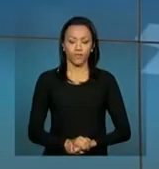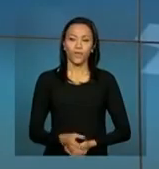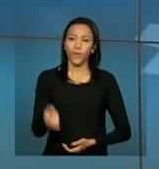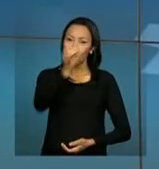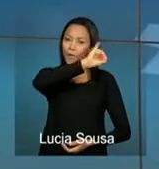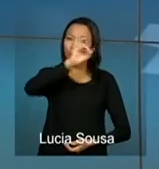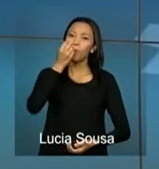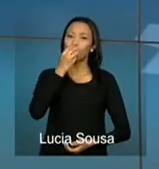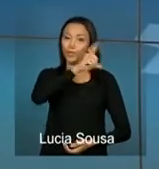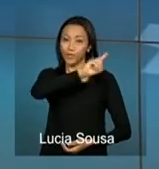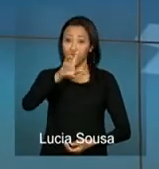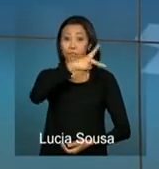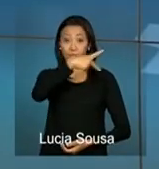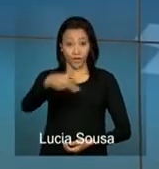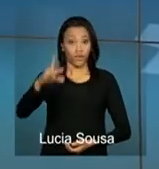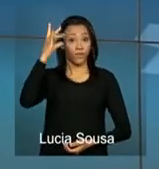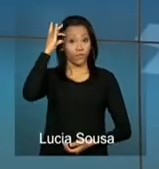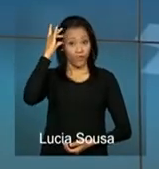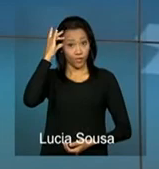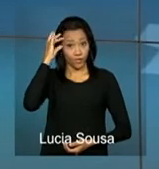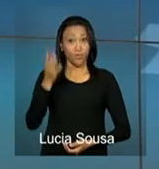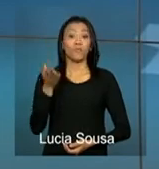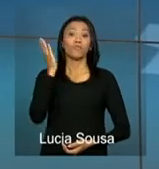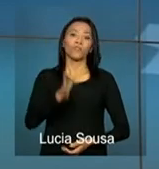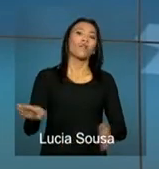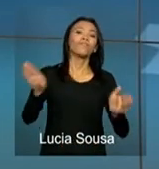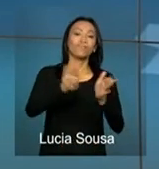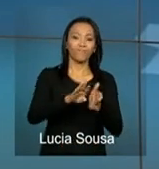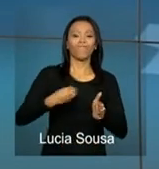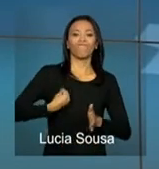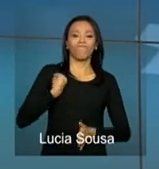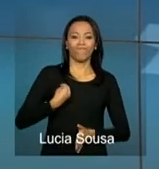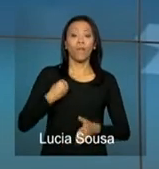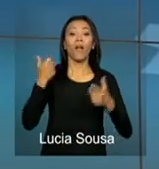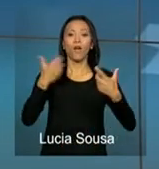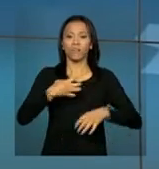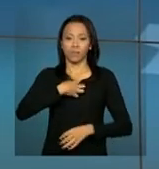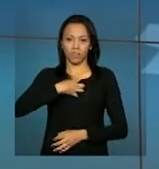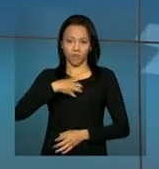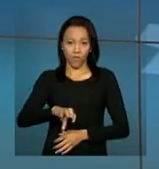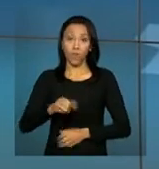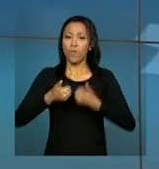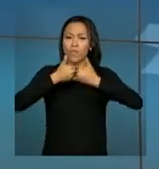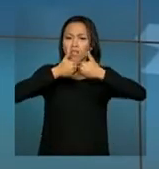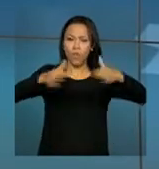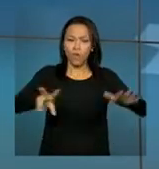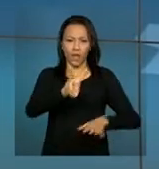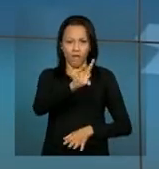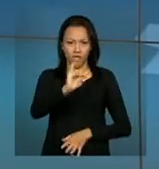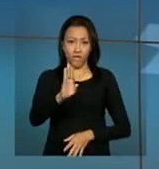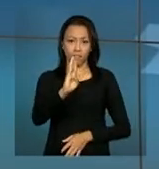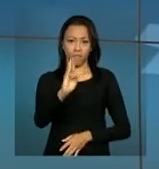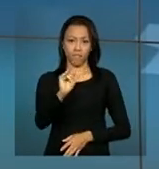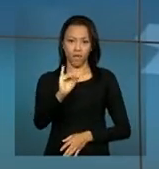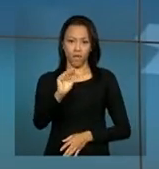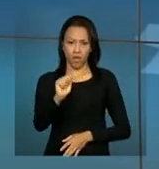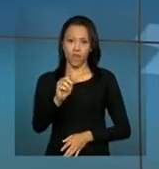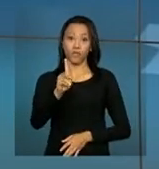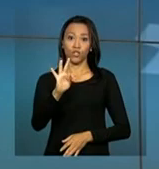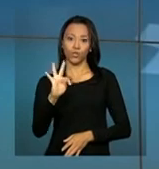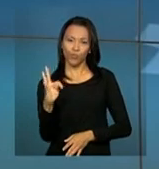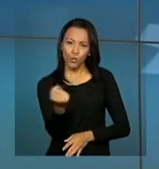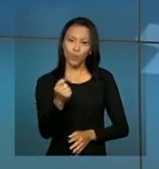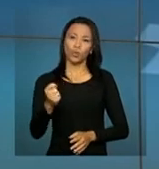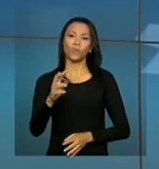Olá, bom dia. A presidenta Dilma Rousseff está hoje em Salvador para inaugurar a via expressa Bahia de